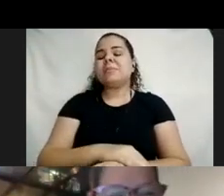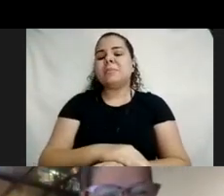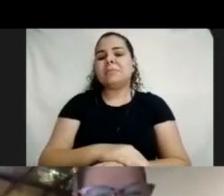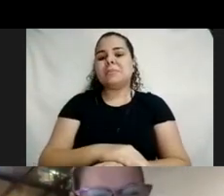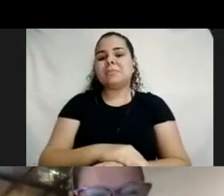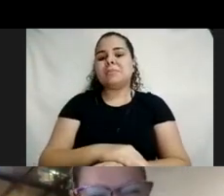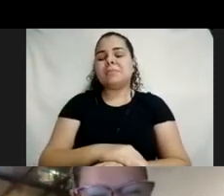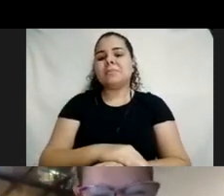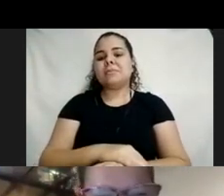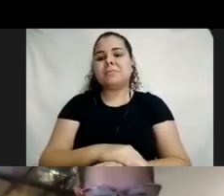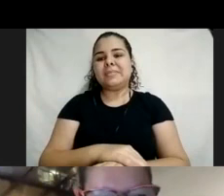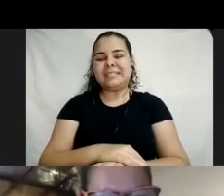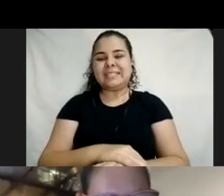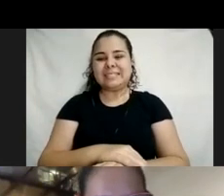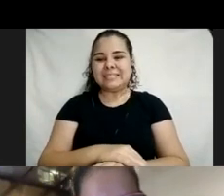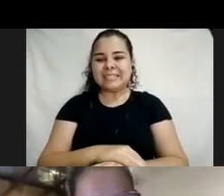brinquedos, tudo.